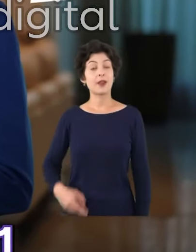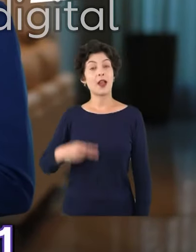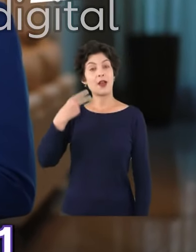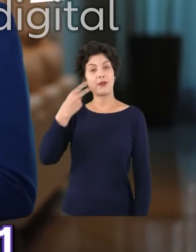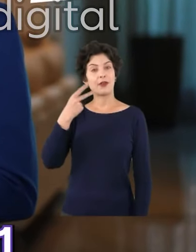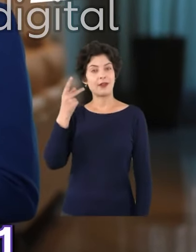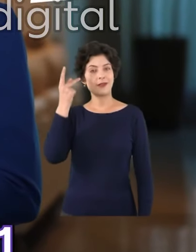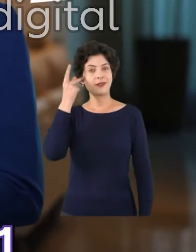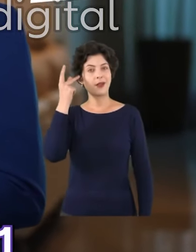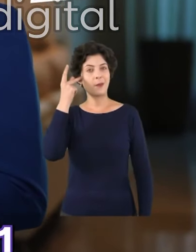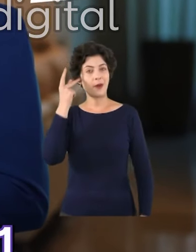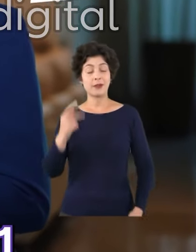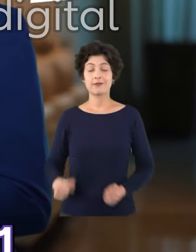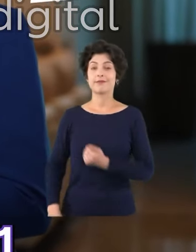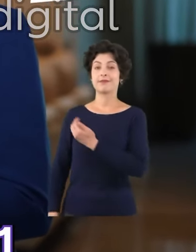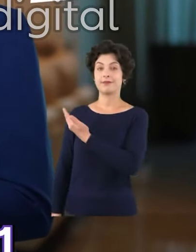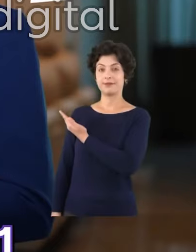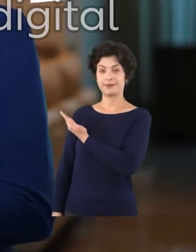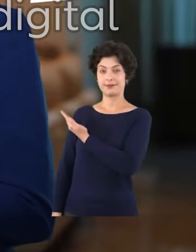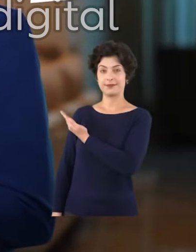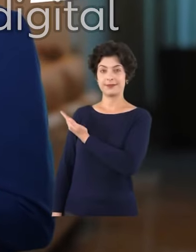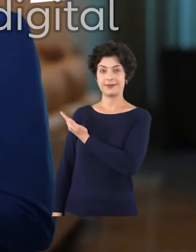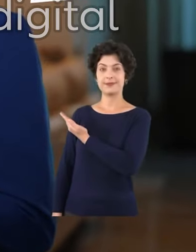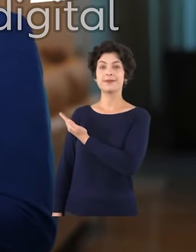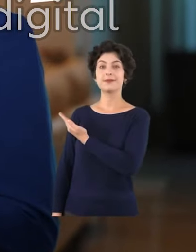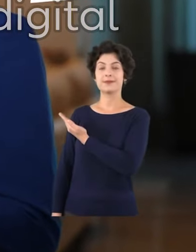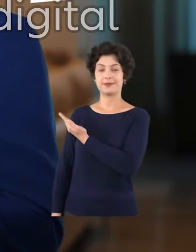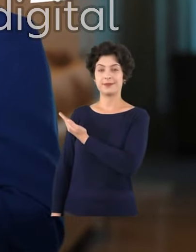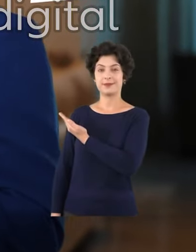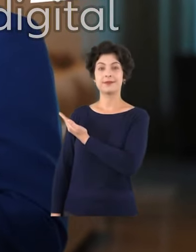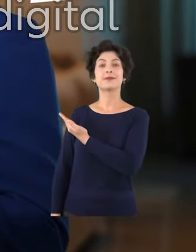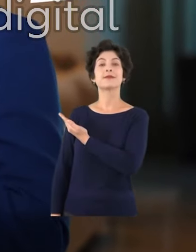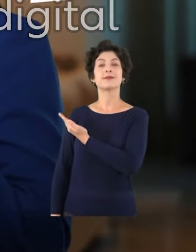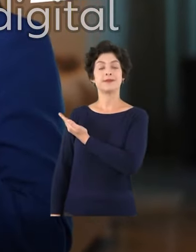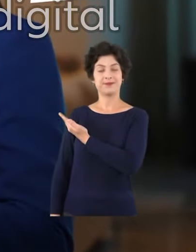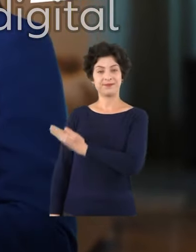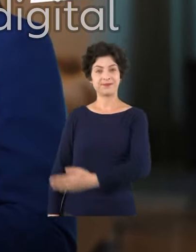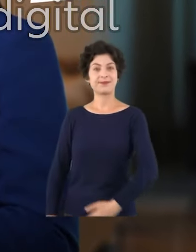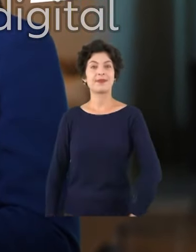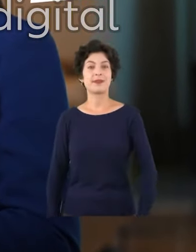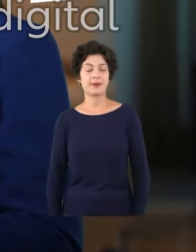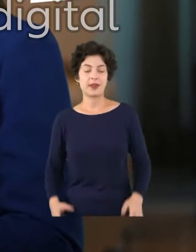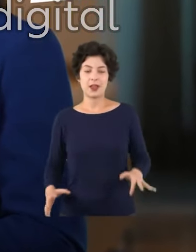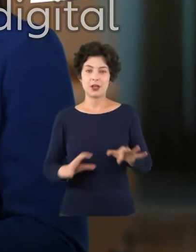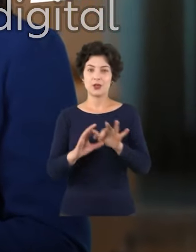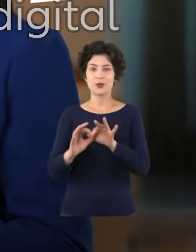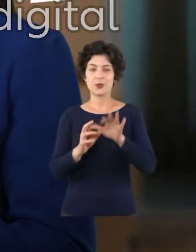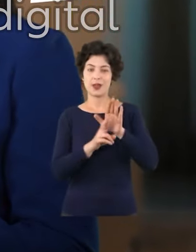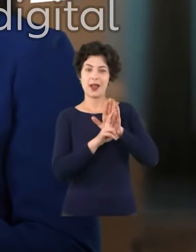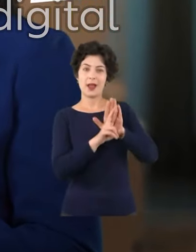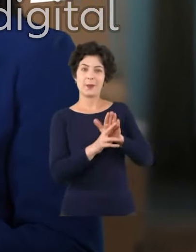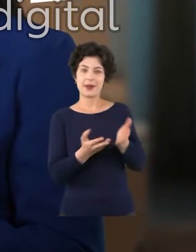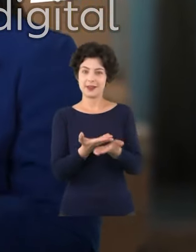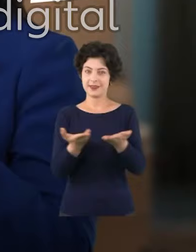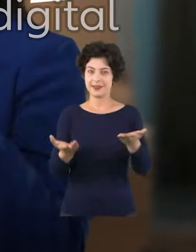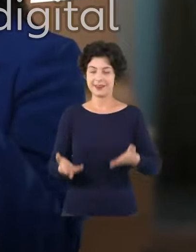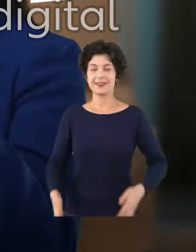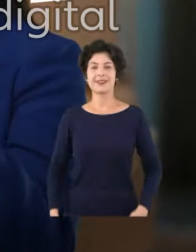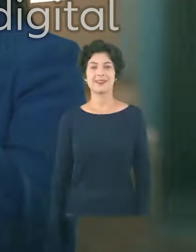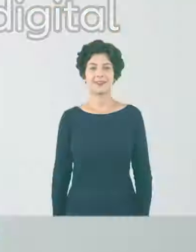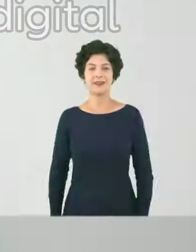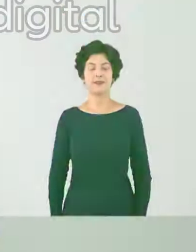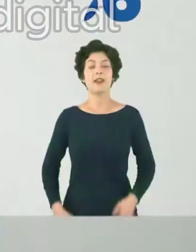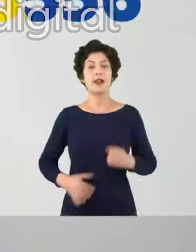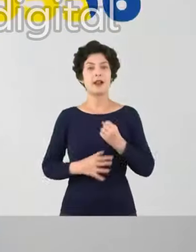Para a vereadora em São Paulo, é 15151. Sou Elita Eruel, vereadora 15151. E juntos a nossa voz. É uma